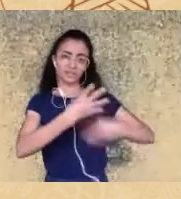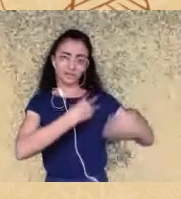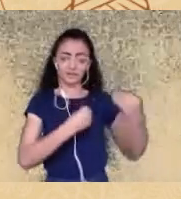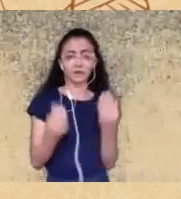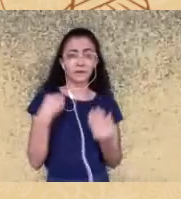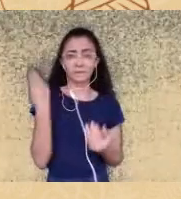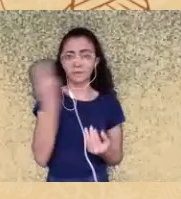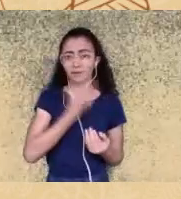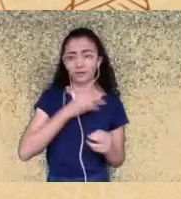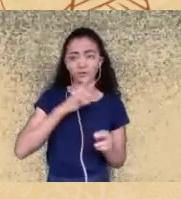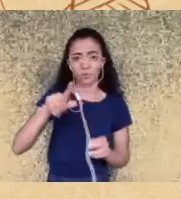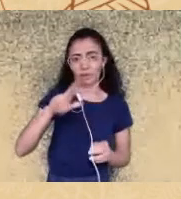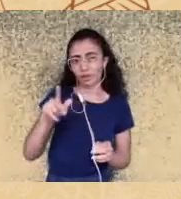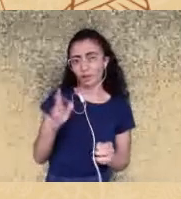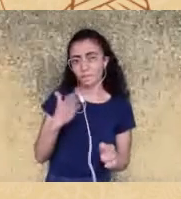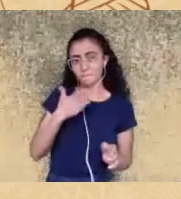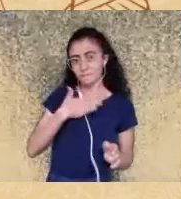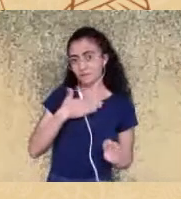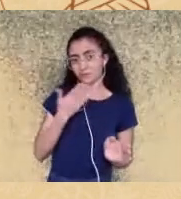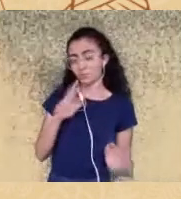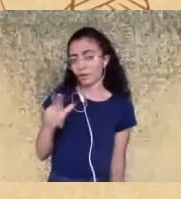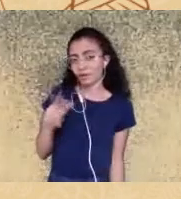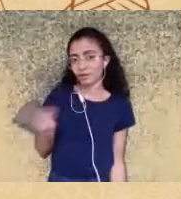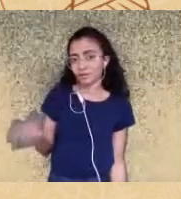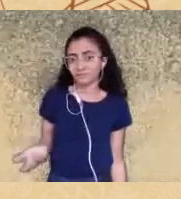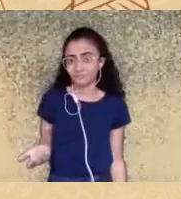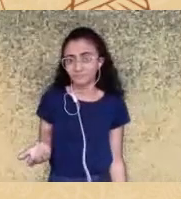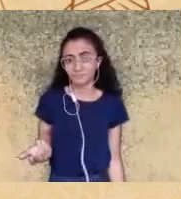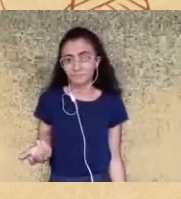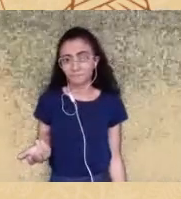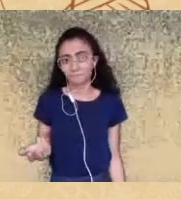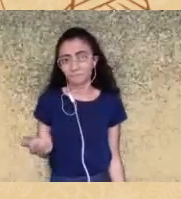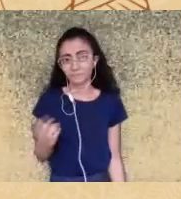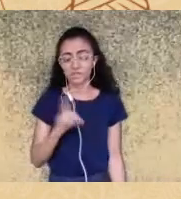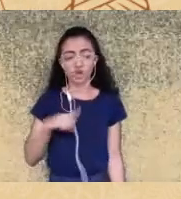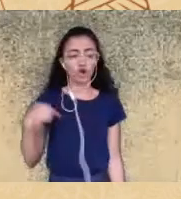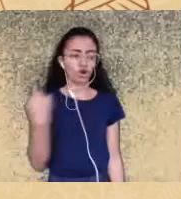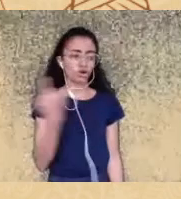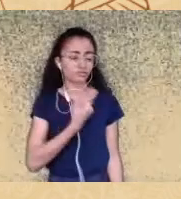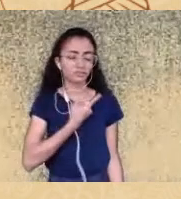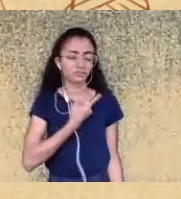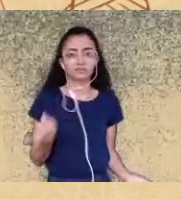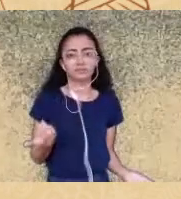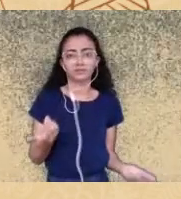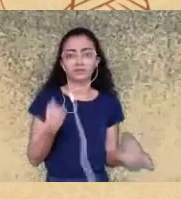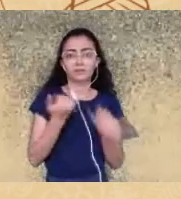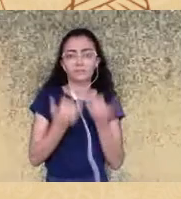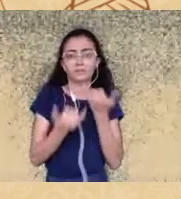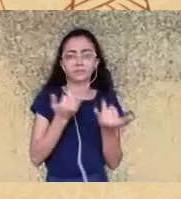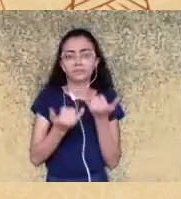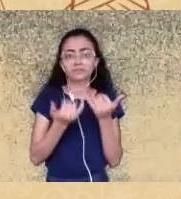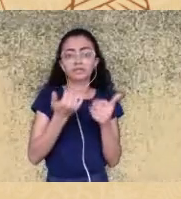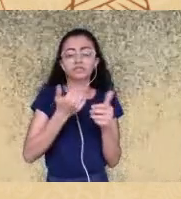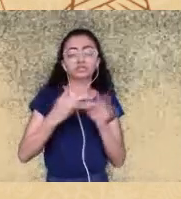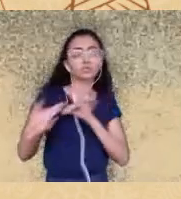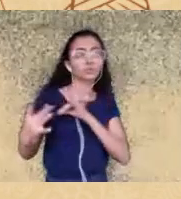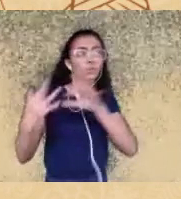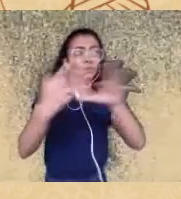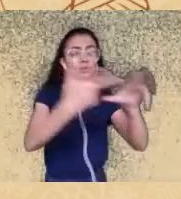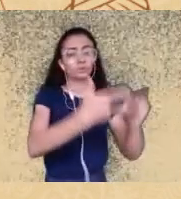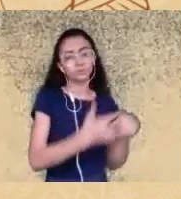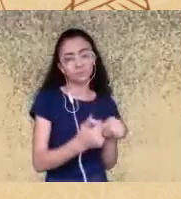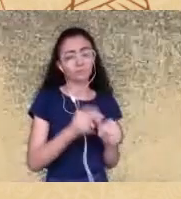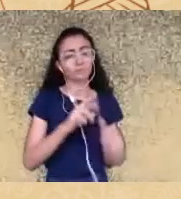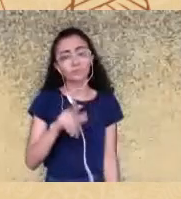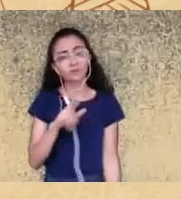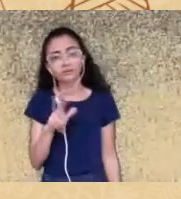não é minha senhora por exemplo mas é colocada como se tivesse que ser de todo mundo e isso faz parte dessa lógica